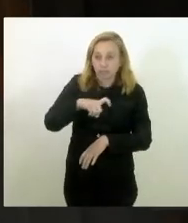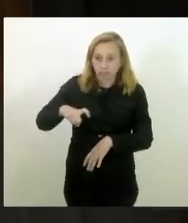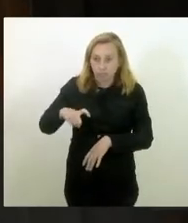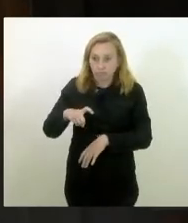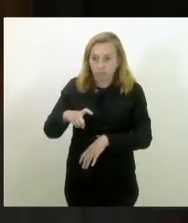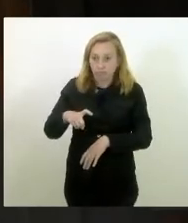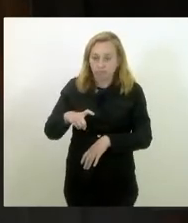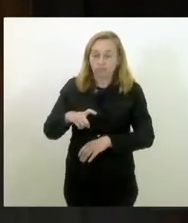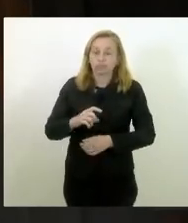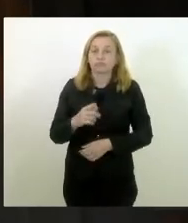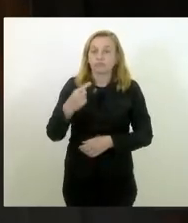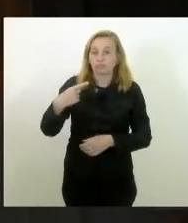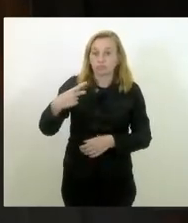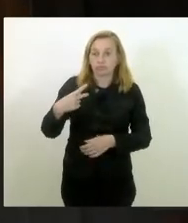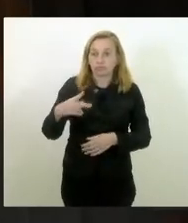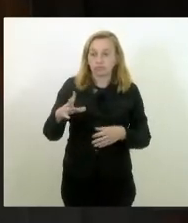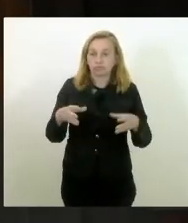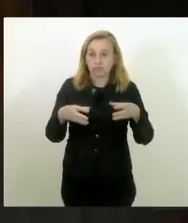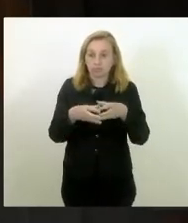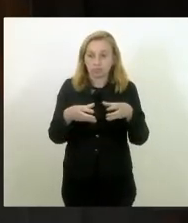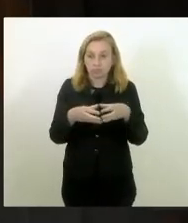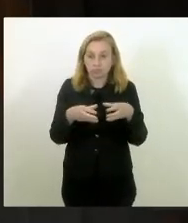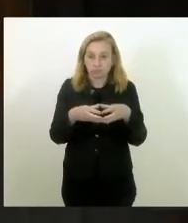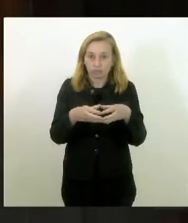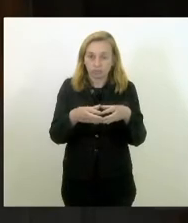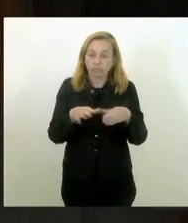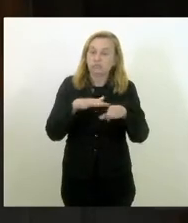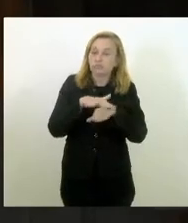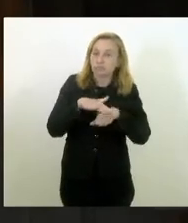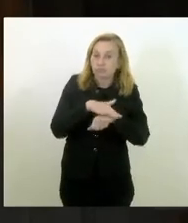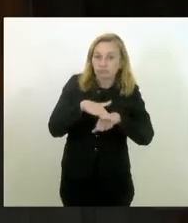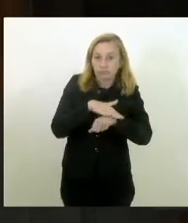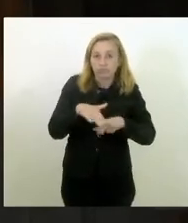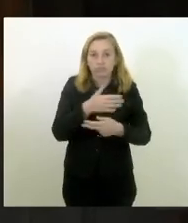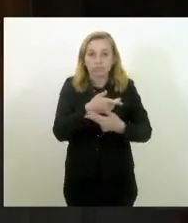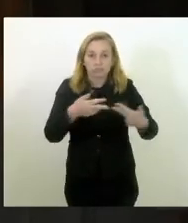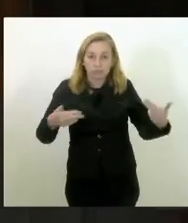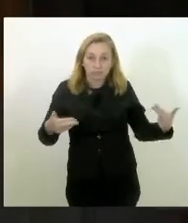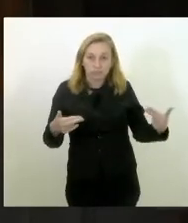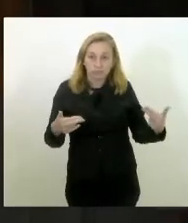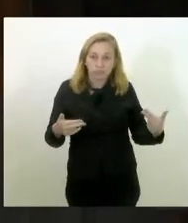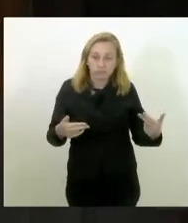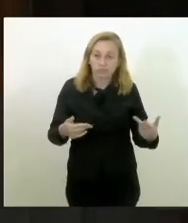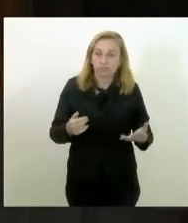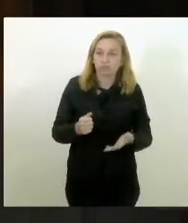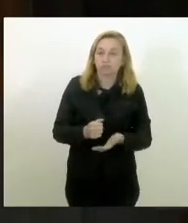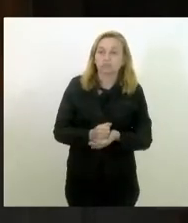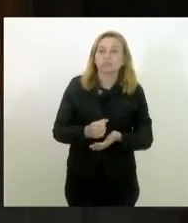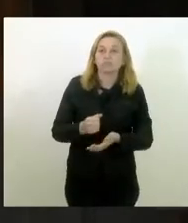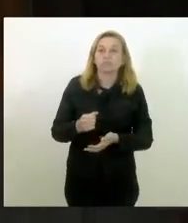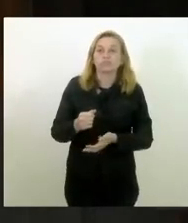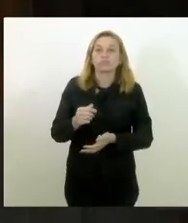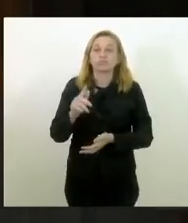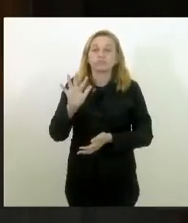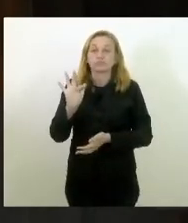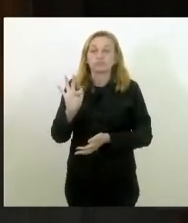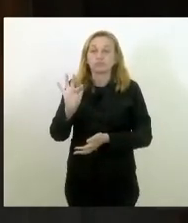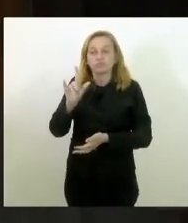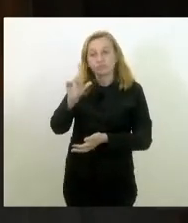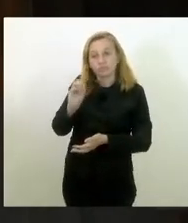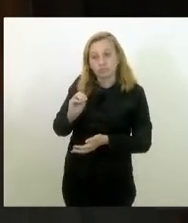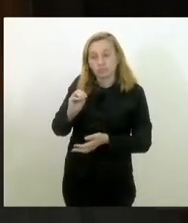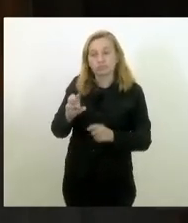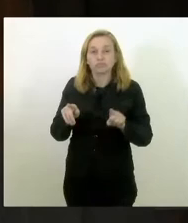ele e sua equipe rodadas de conversas com vários mandatos, aqui não vou citar todos, lembro do mandato do Flávio, da Tainá, enfim,